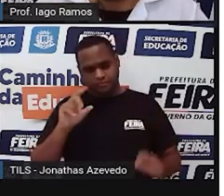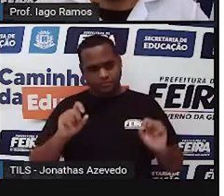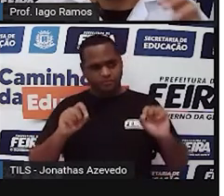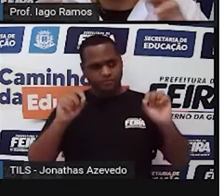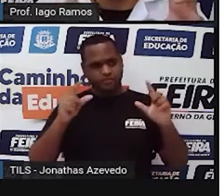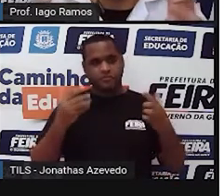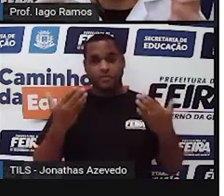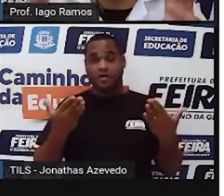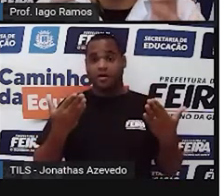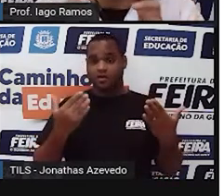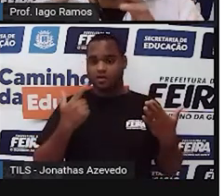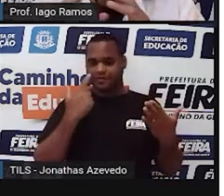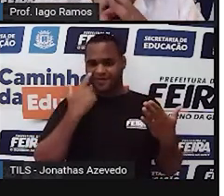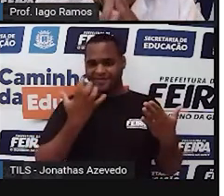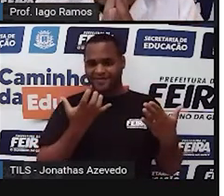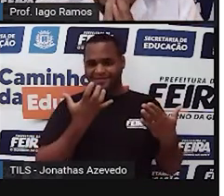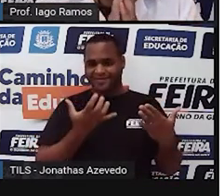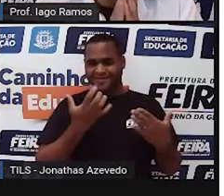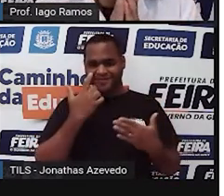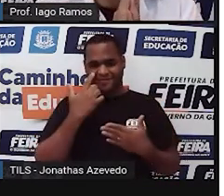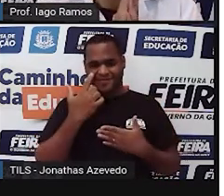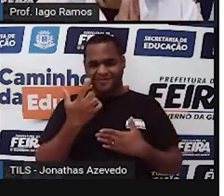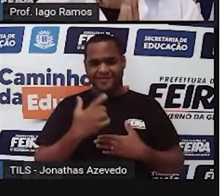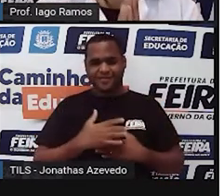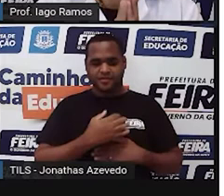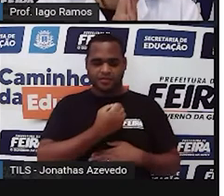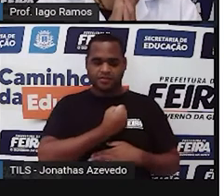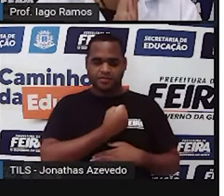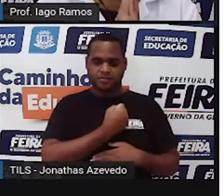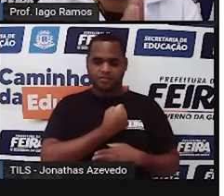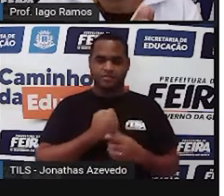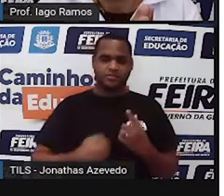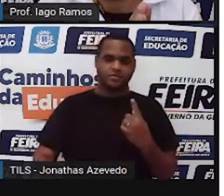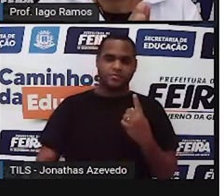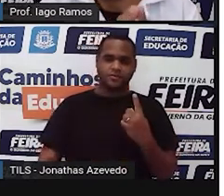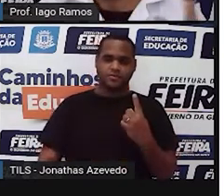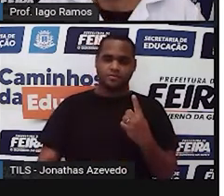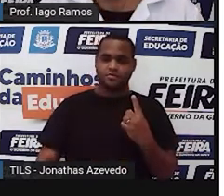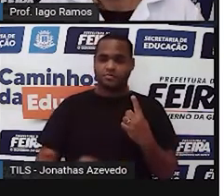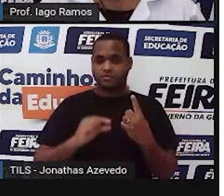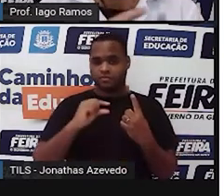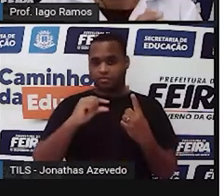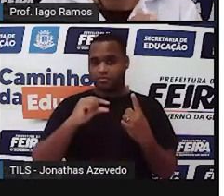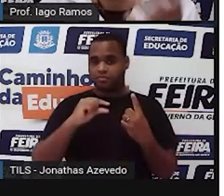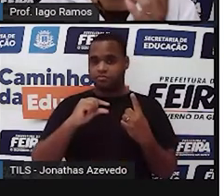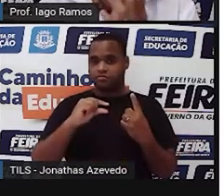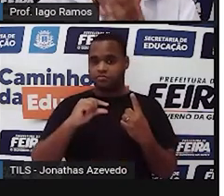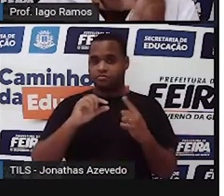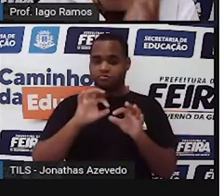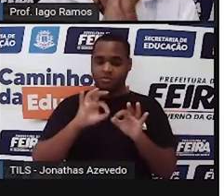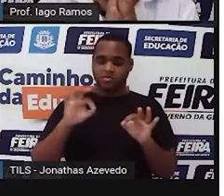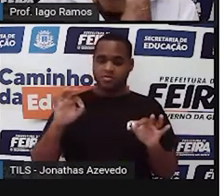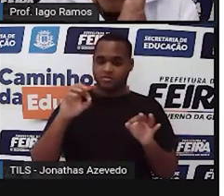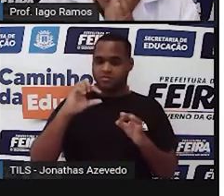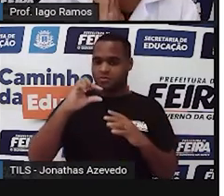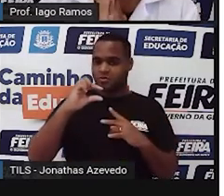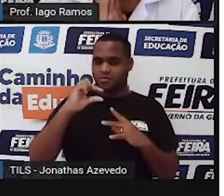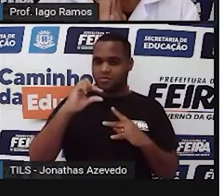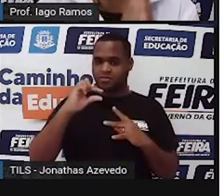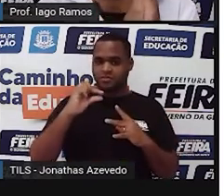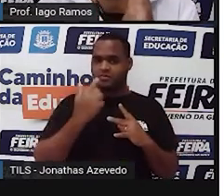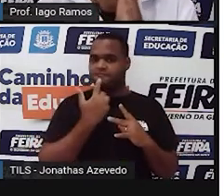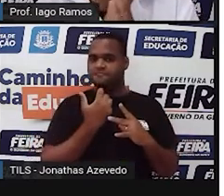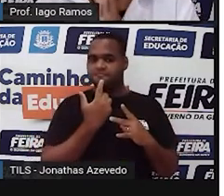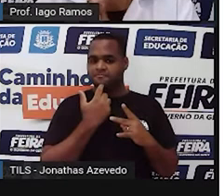eu quero que você olhe aí, ó, pra número 1, você sabe pouco sobre medidas, né? O número 1 aí em